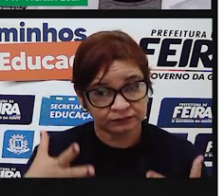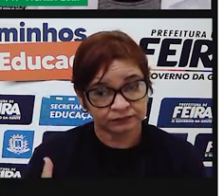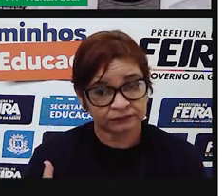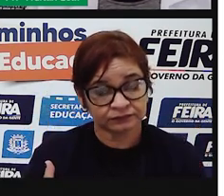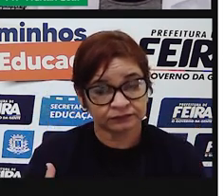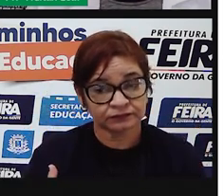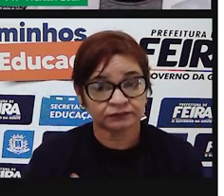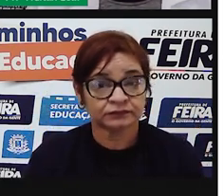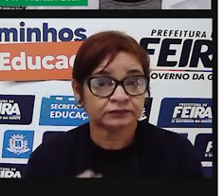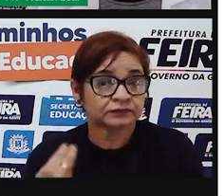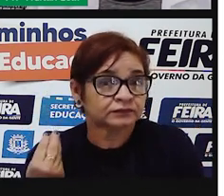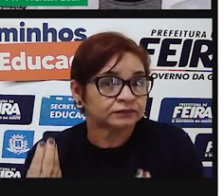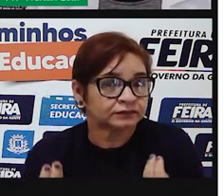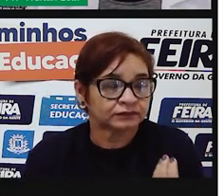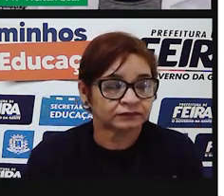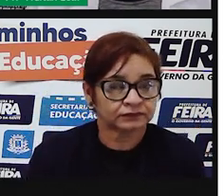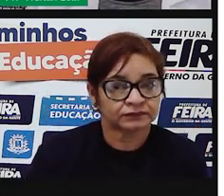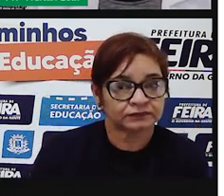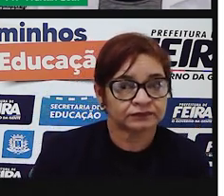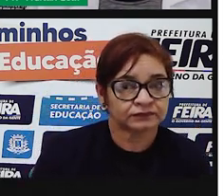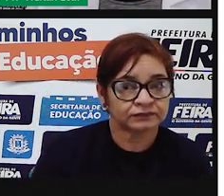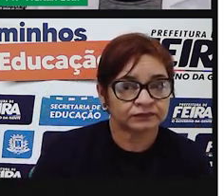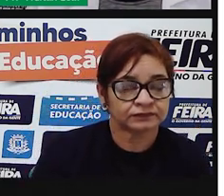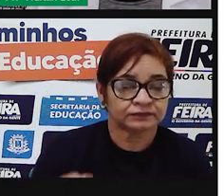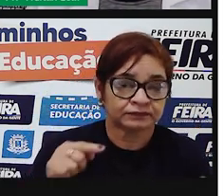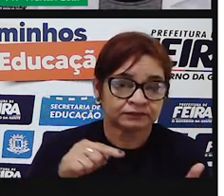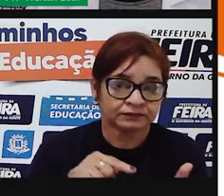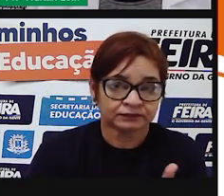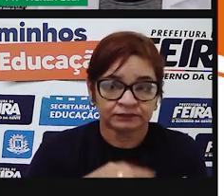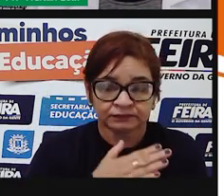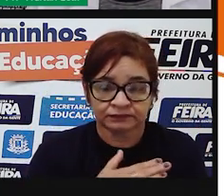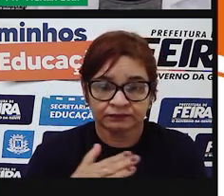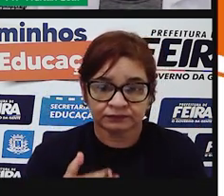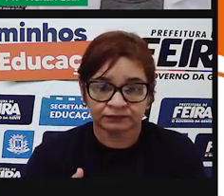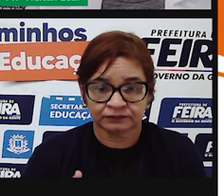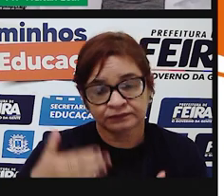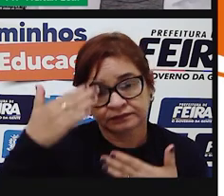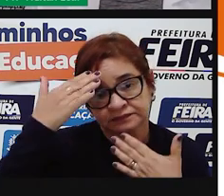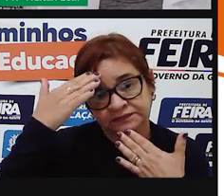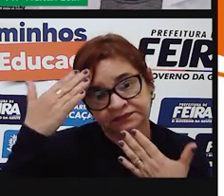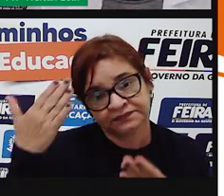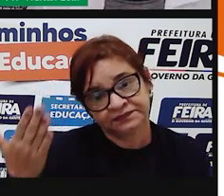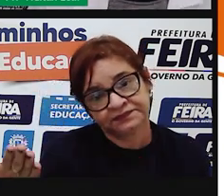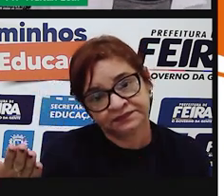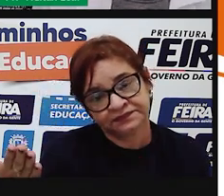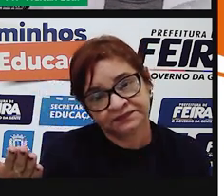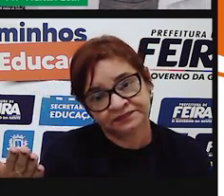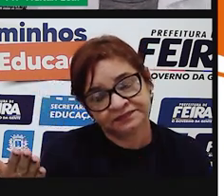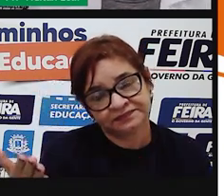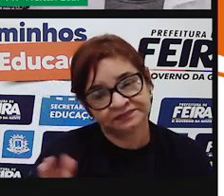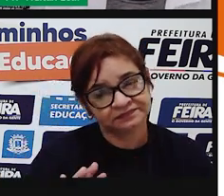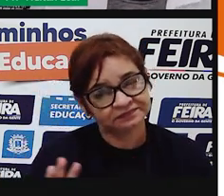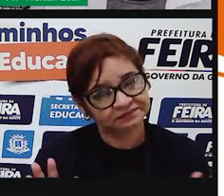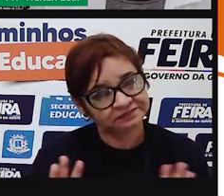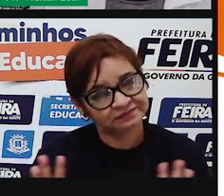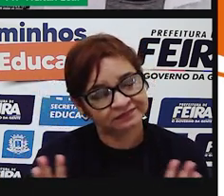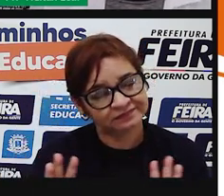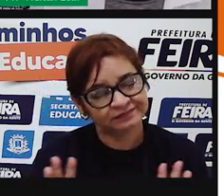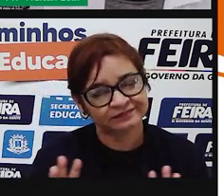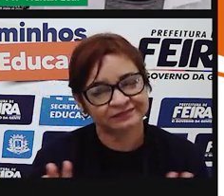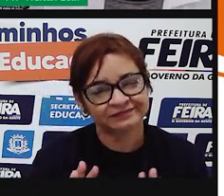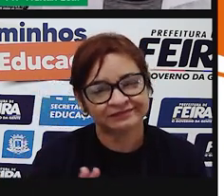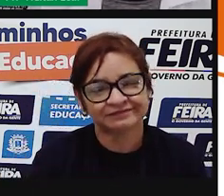funciona como se fosse um ponto de seguimento. Então, gente, nossa aula termina aqui.